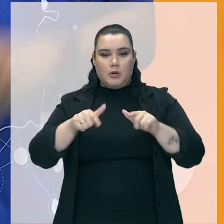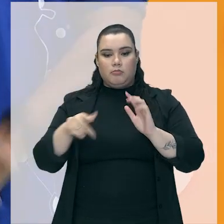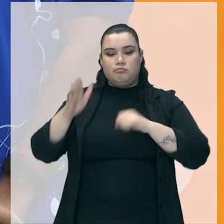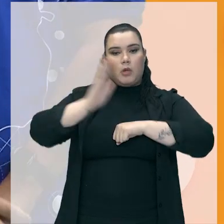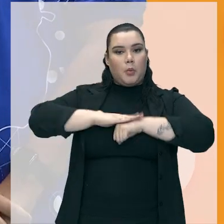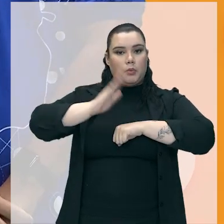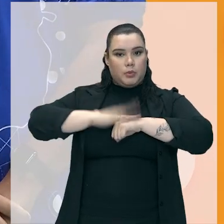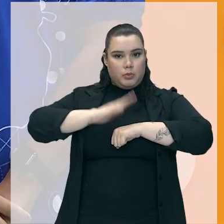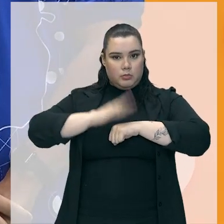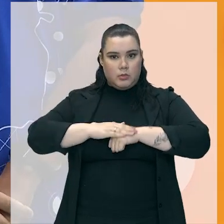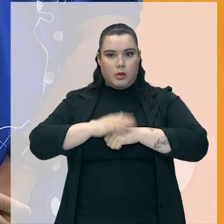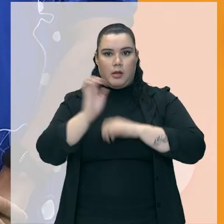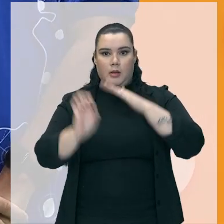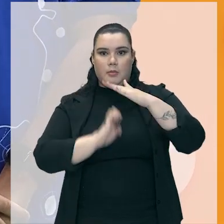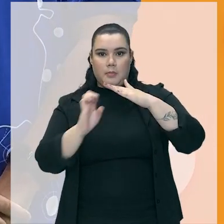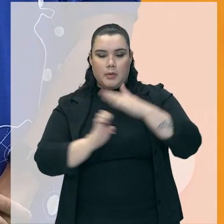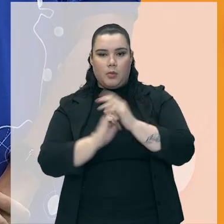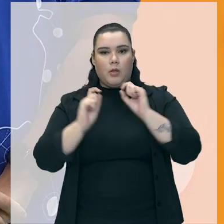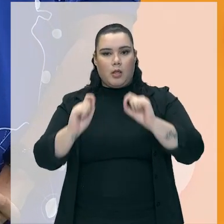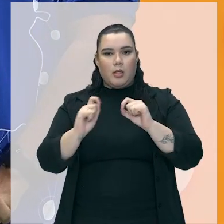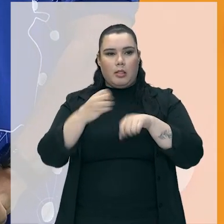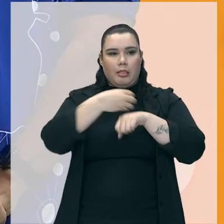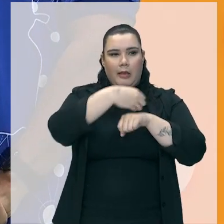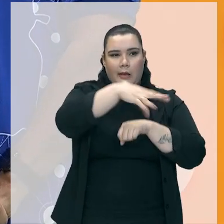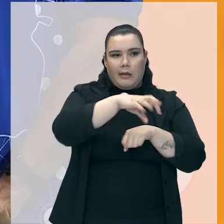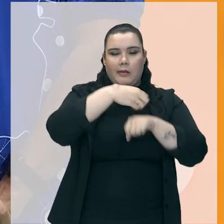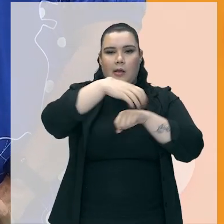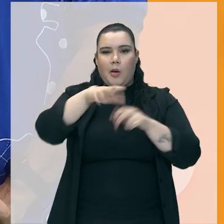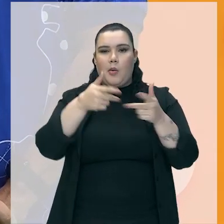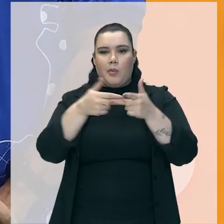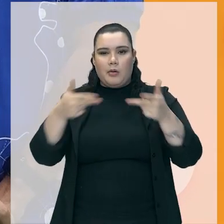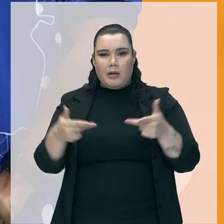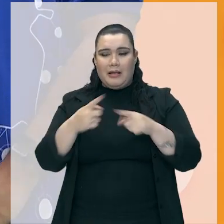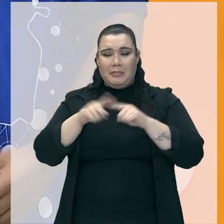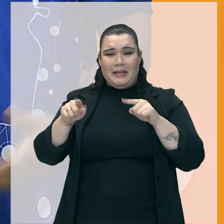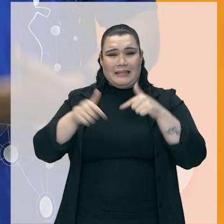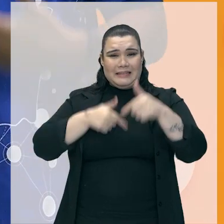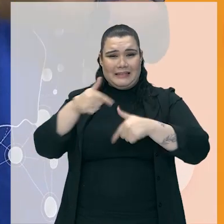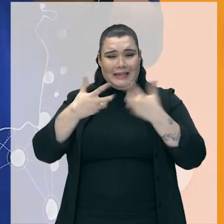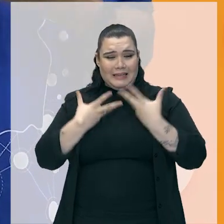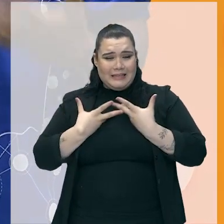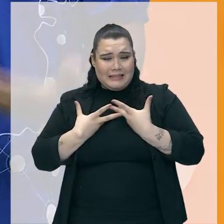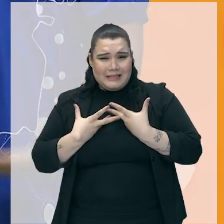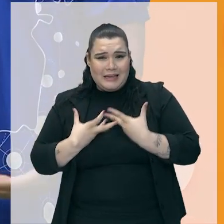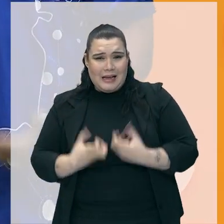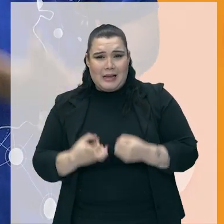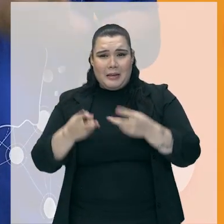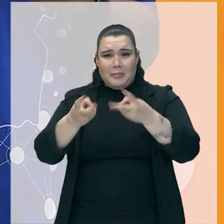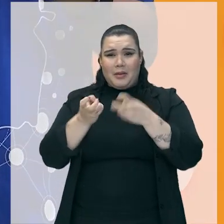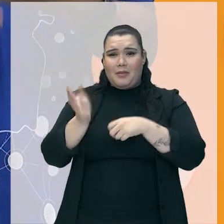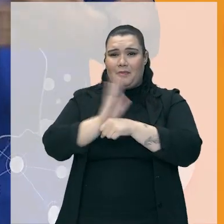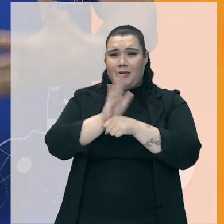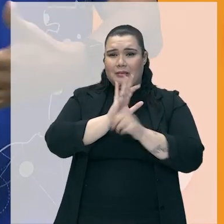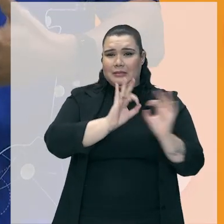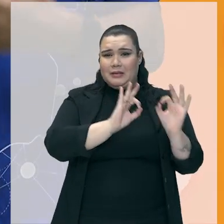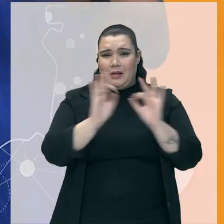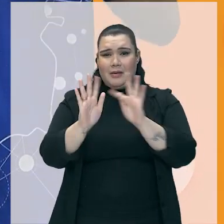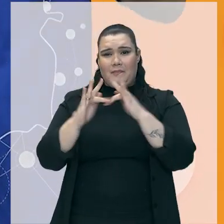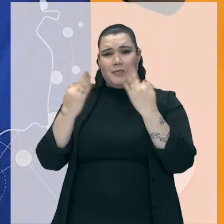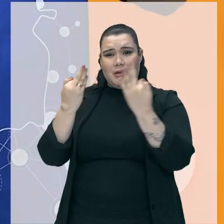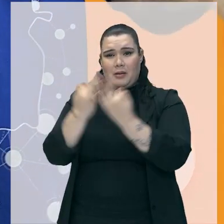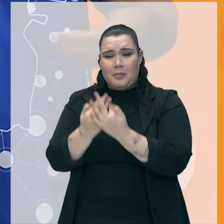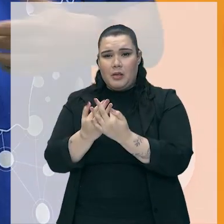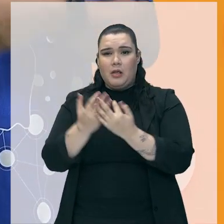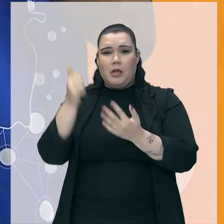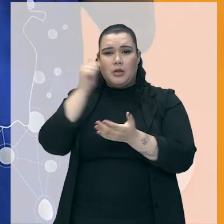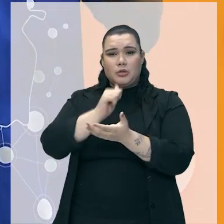própria numa empresa de entregas. Só que a rotina de trabalho é tão extasiante e a gente vê o filme, a família dele, a